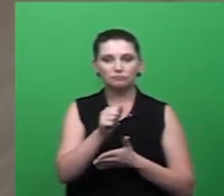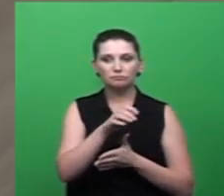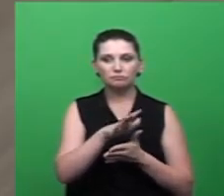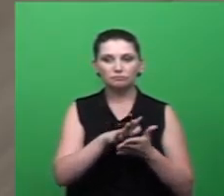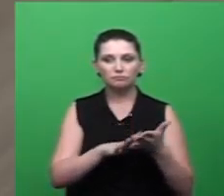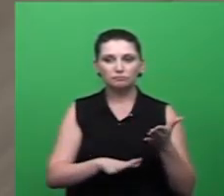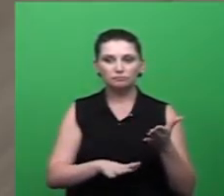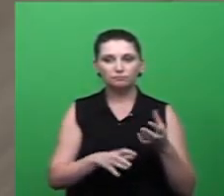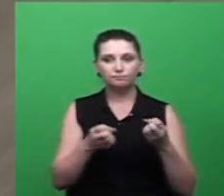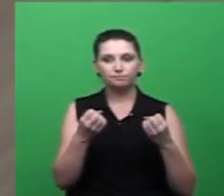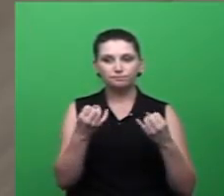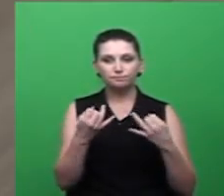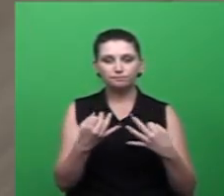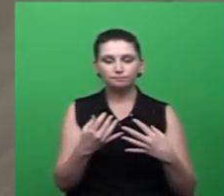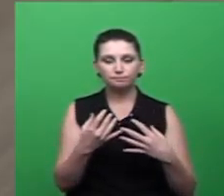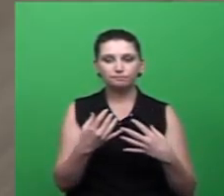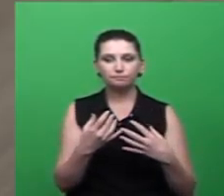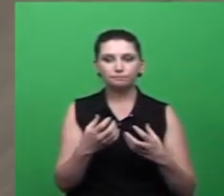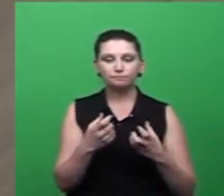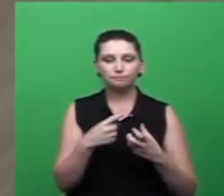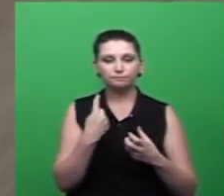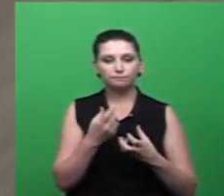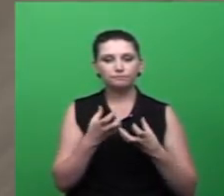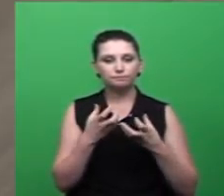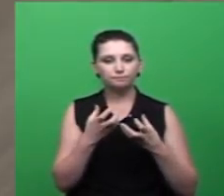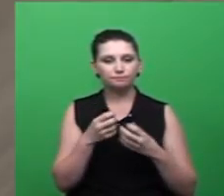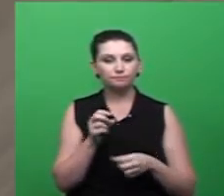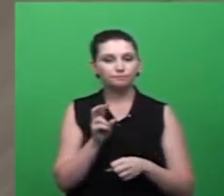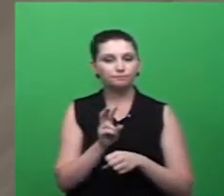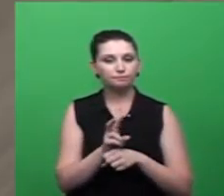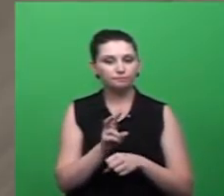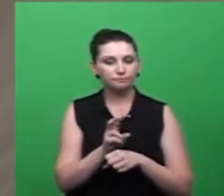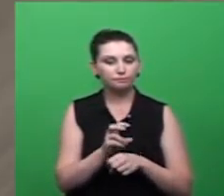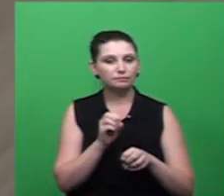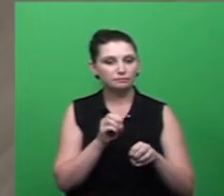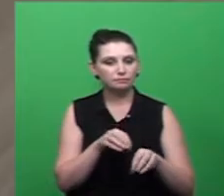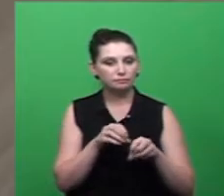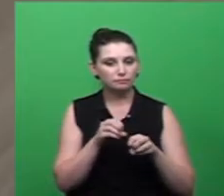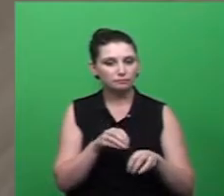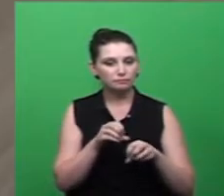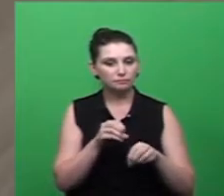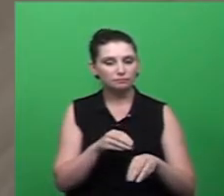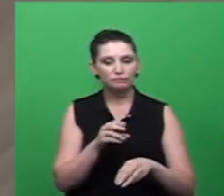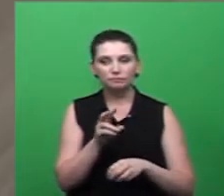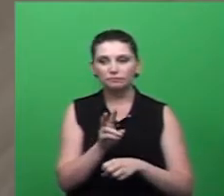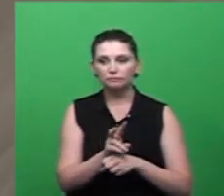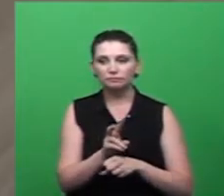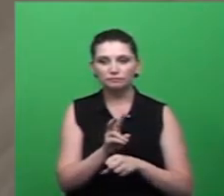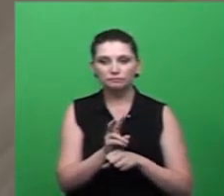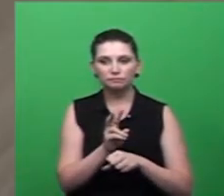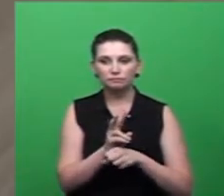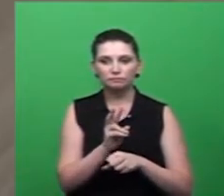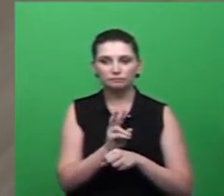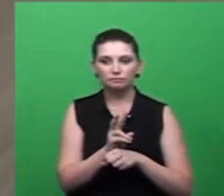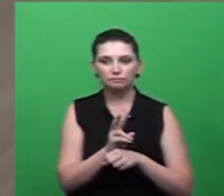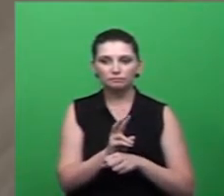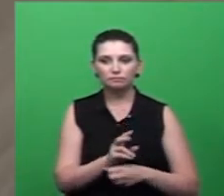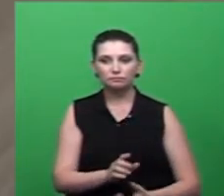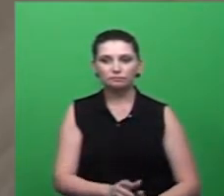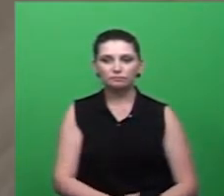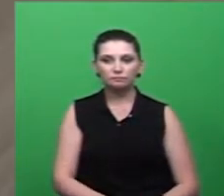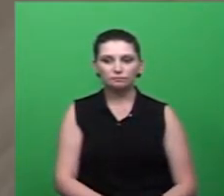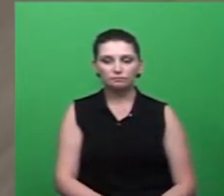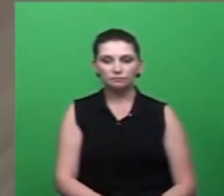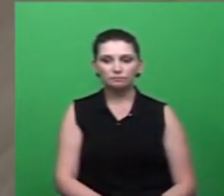longo do ano. O objetivo de trabalhar a prevenção é trabalhar o ano todo. Então, esse ano, a Semana